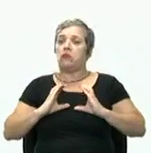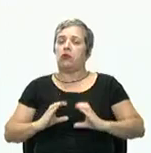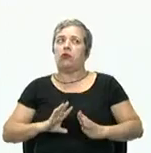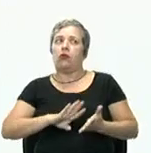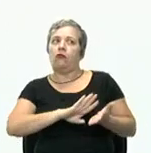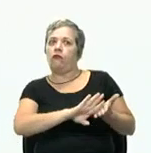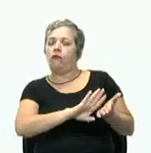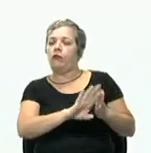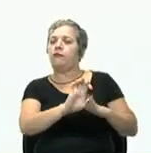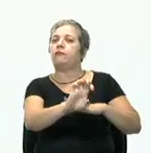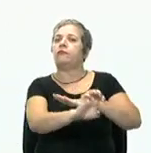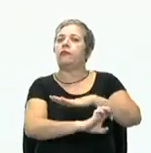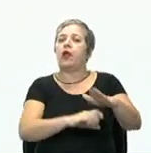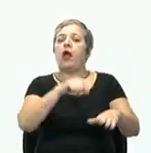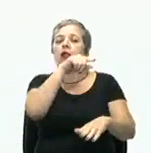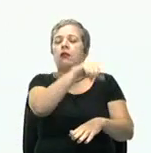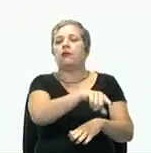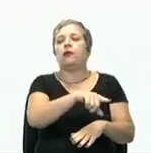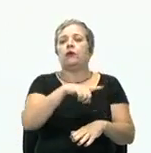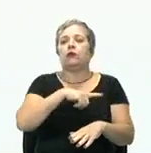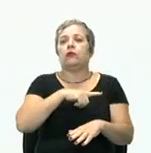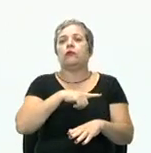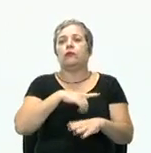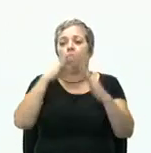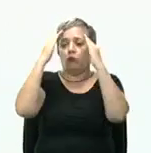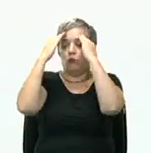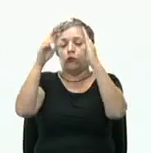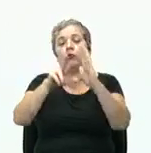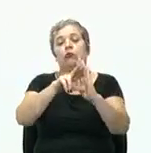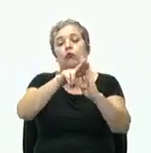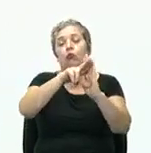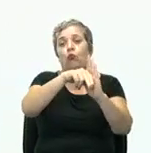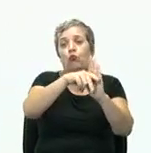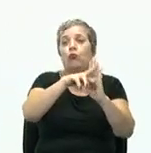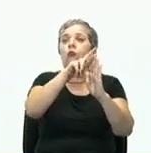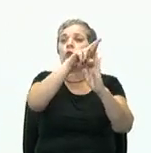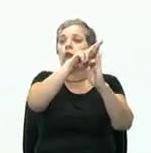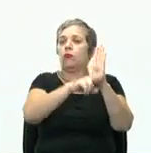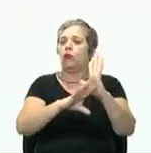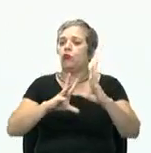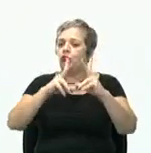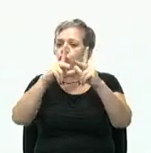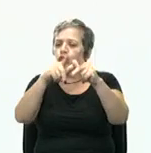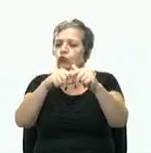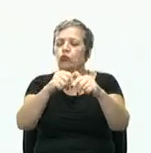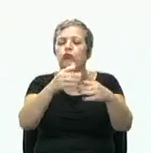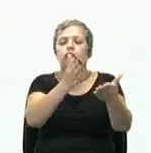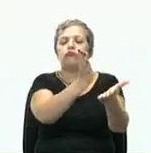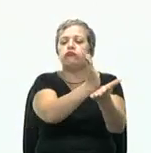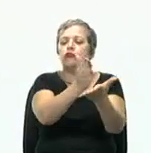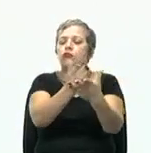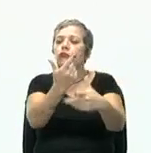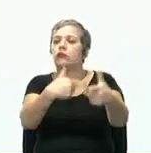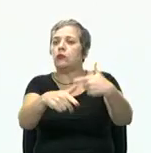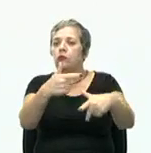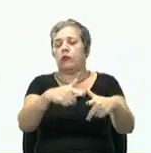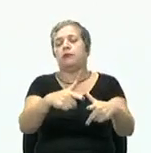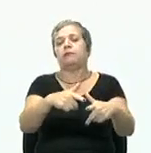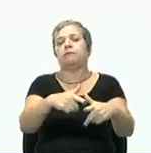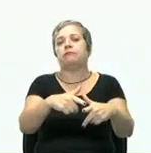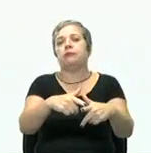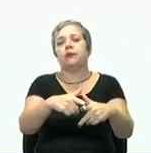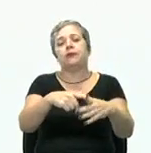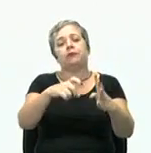fora da empresa. Lá eu estou seguindo normas e regulamento. Tem toda uma divisão do trabalho e uma impessoalidade.